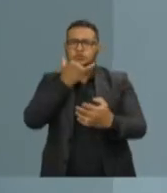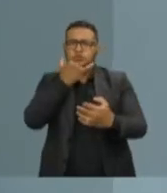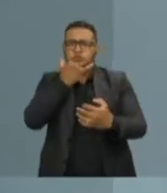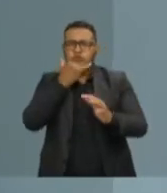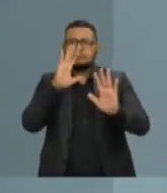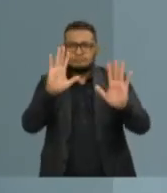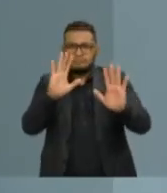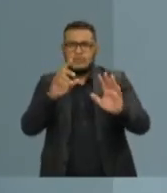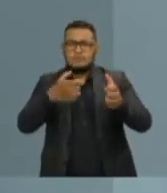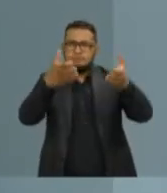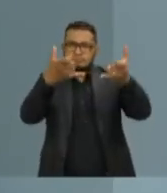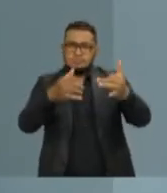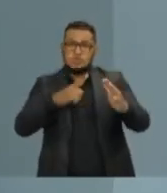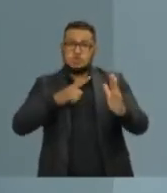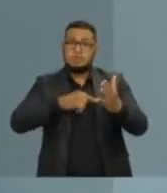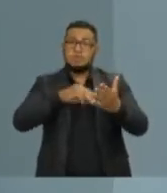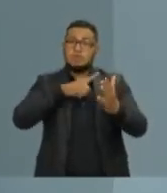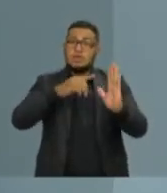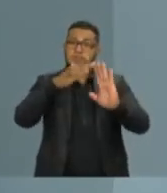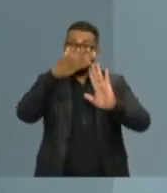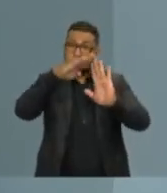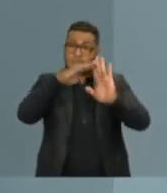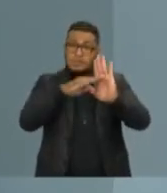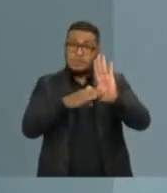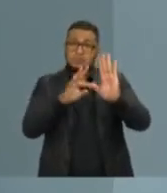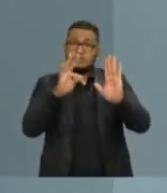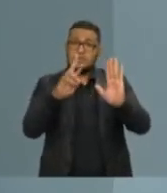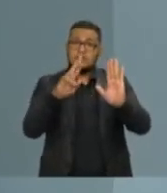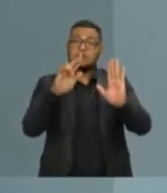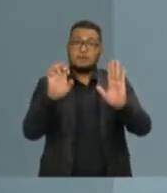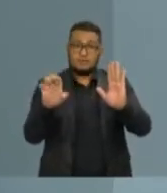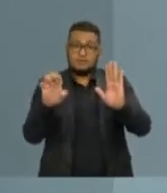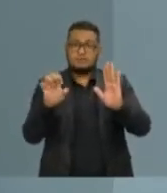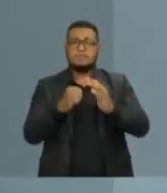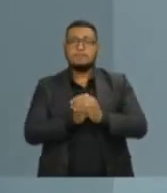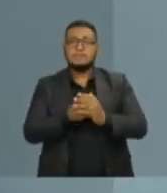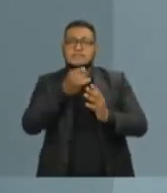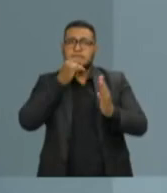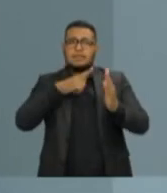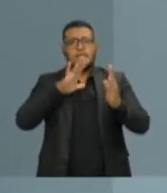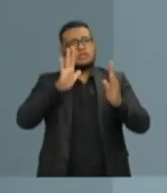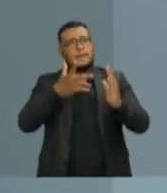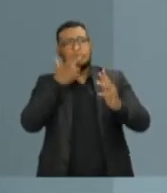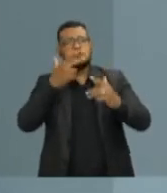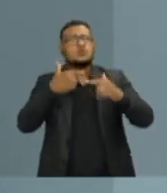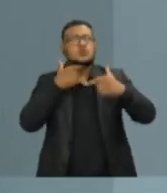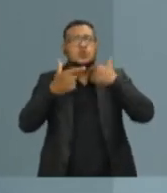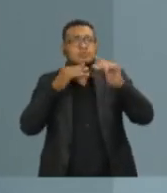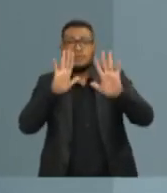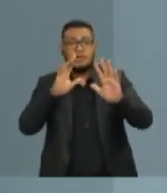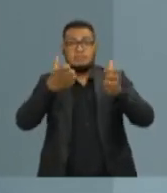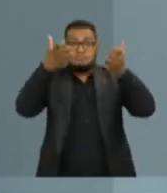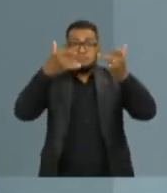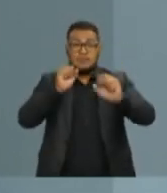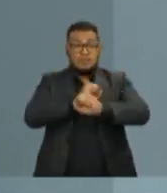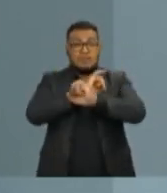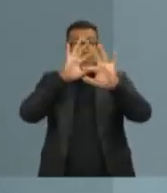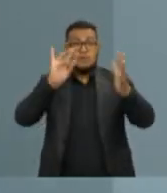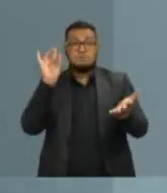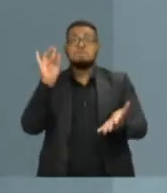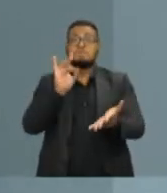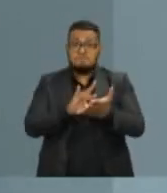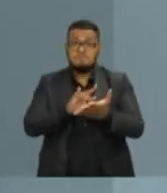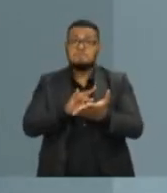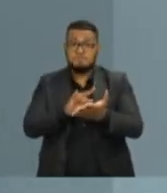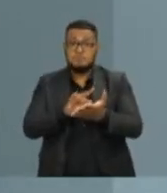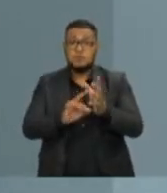decisão do Tribunal Regional Eleitoral. Parece-me, inconcluso e indene de dúvidas, ou seja, não resta dúvida, que realmente o impetrado,